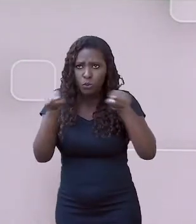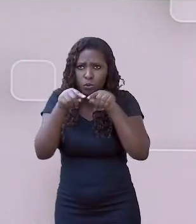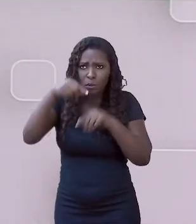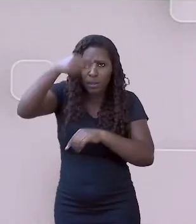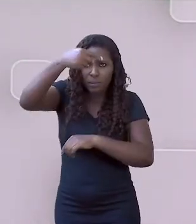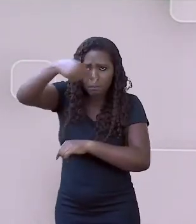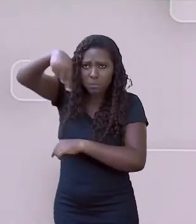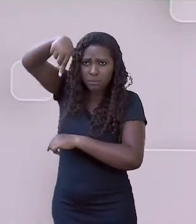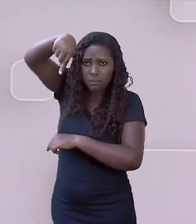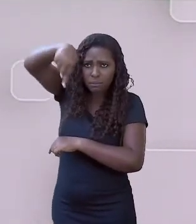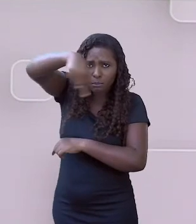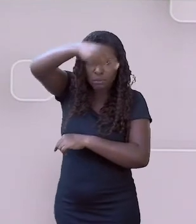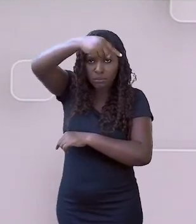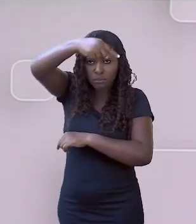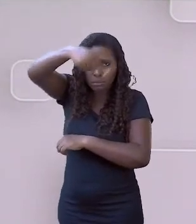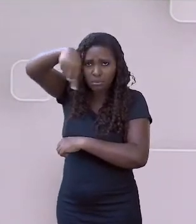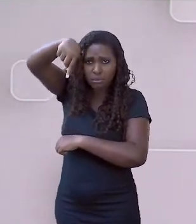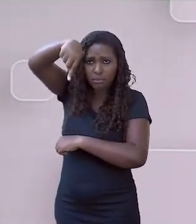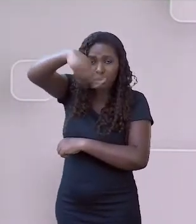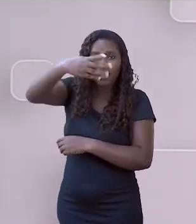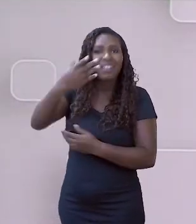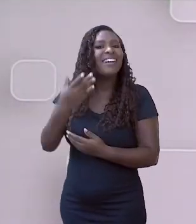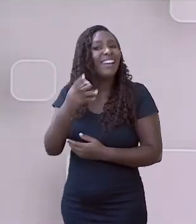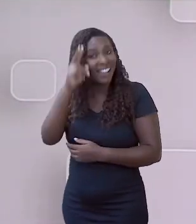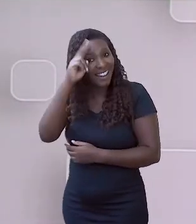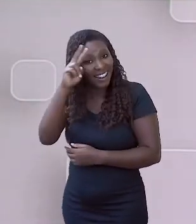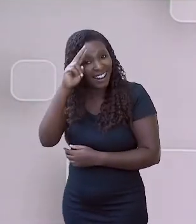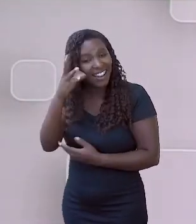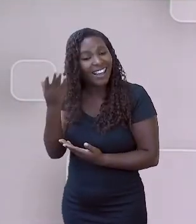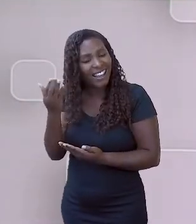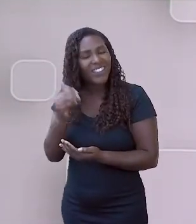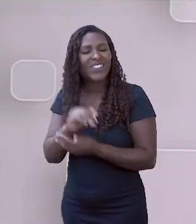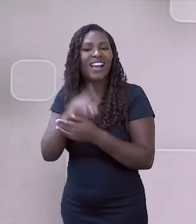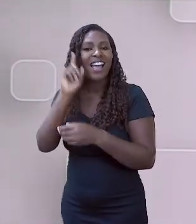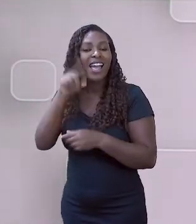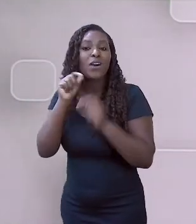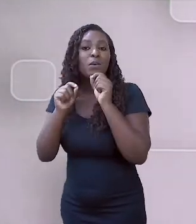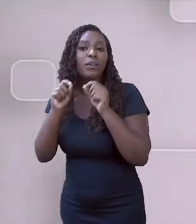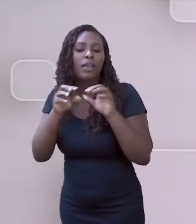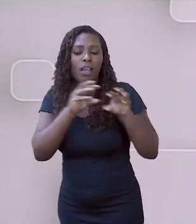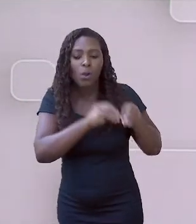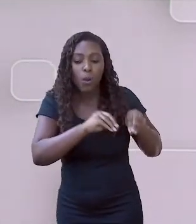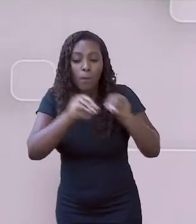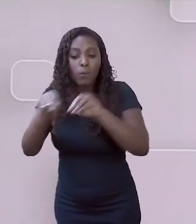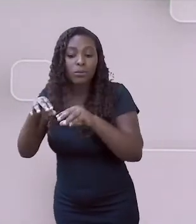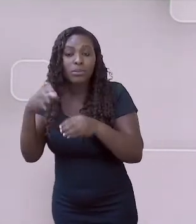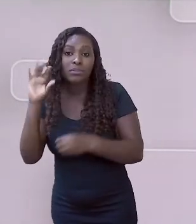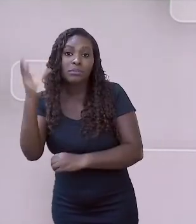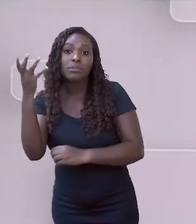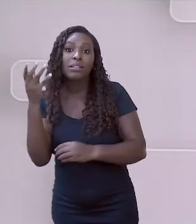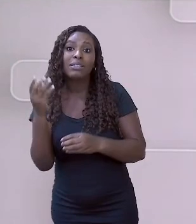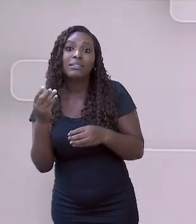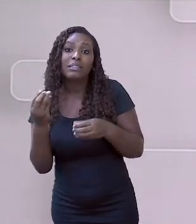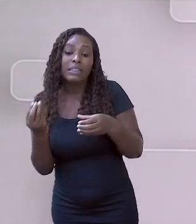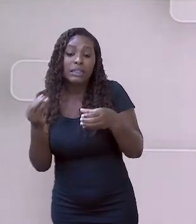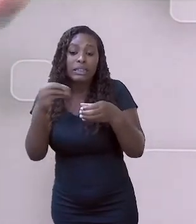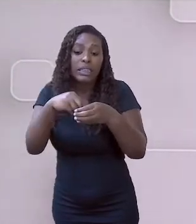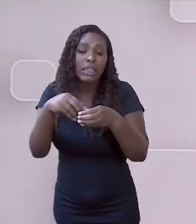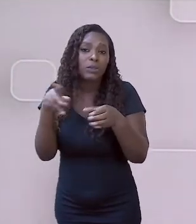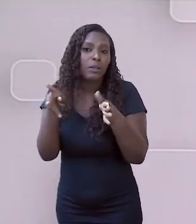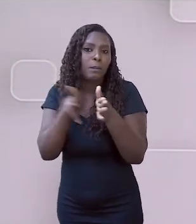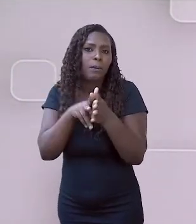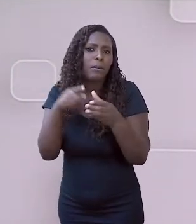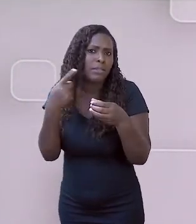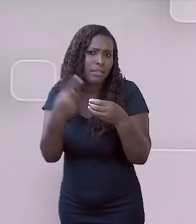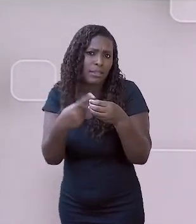ele volta. então, essa é uma migração que acontece dentro das cidades, principalmente nas grandes